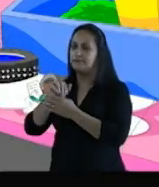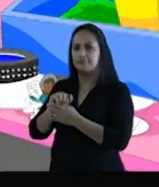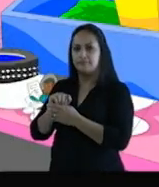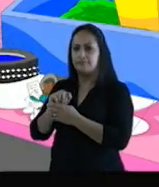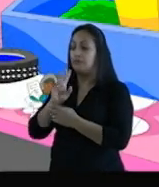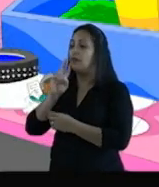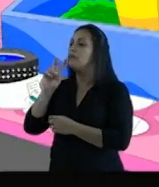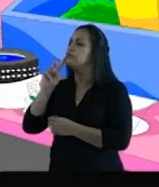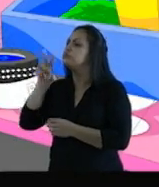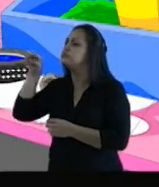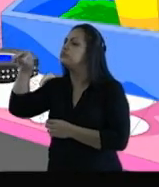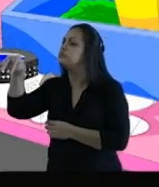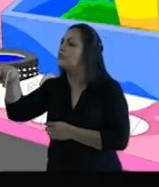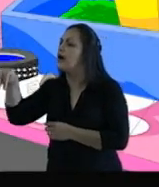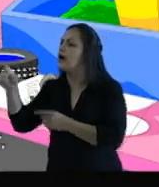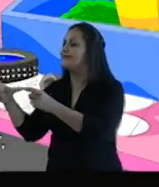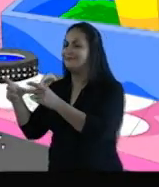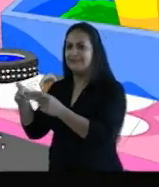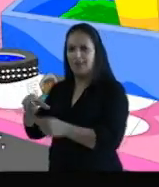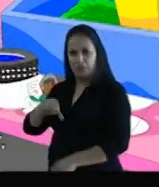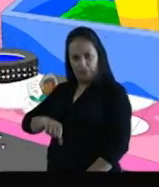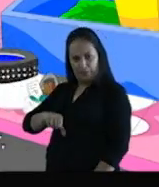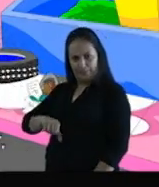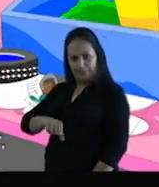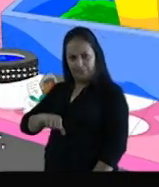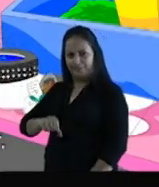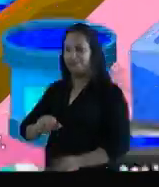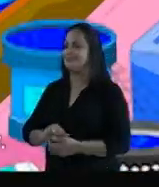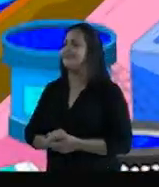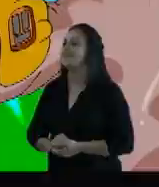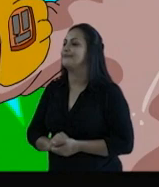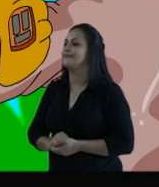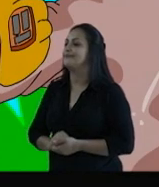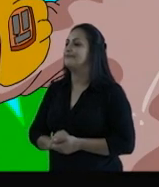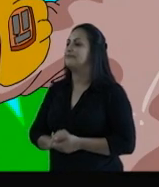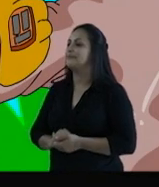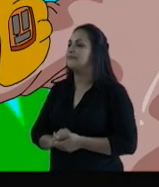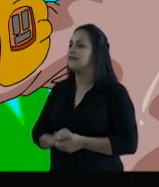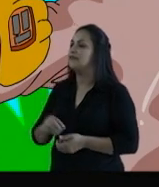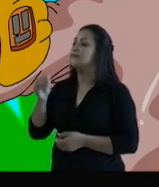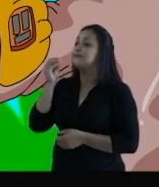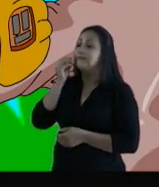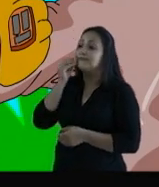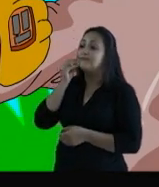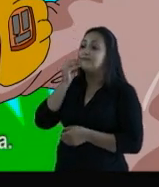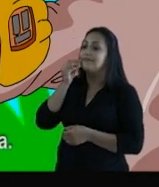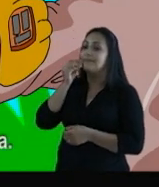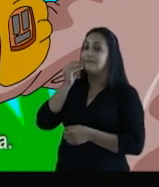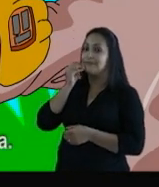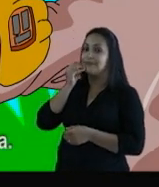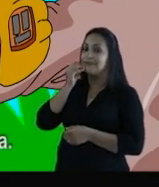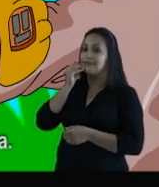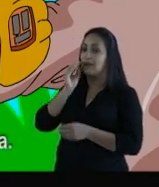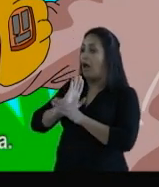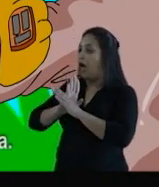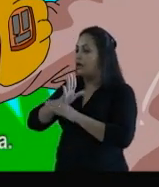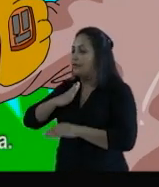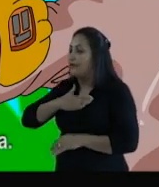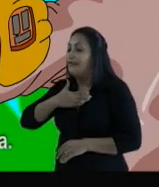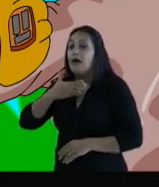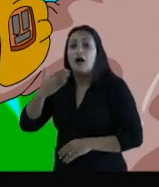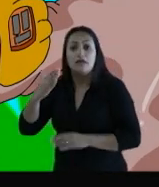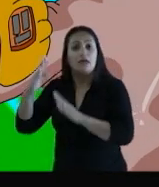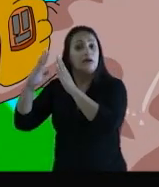Pois no quintal lá dentro, tinha muito lugar para botar. Ao tentar entrar, ela teve uma grande